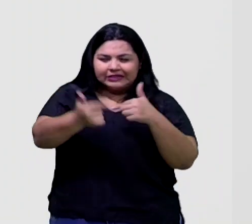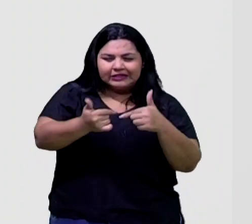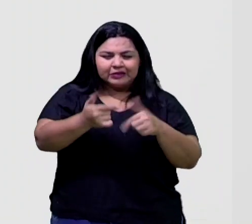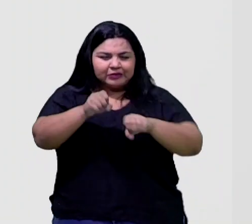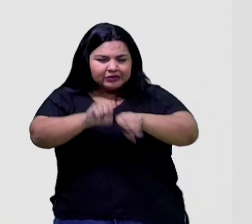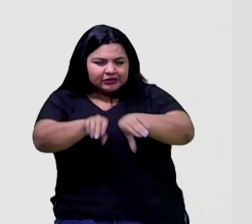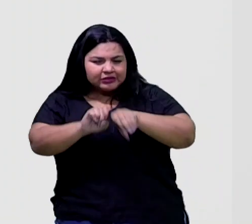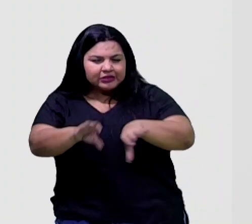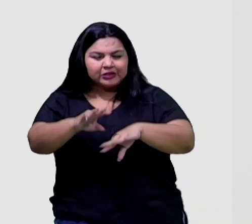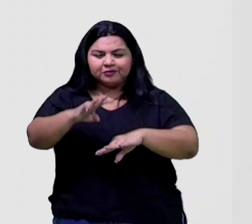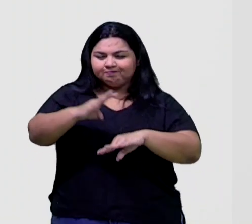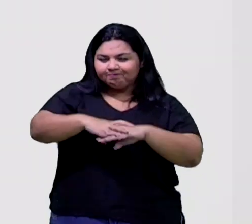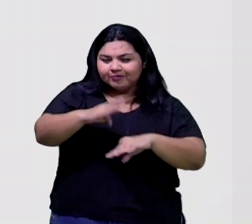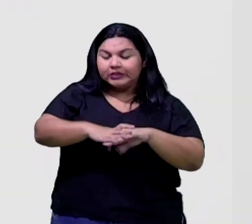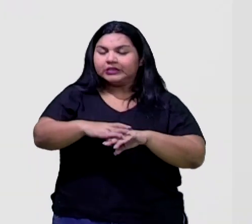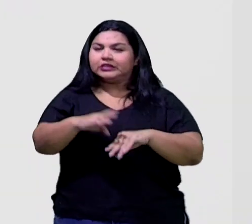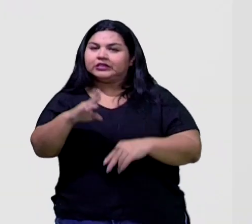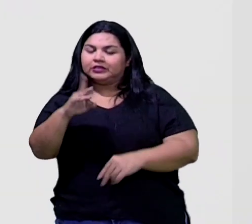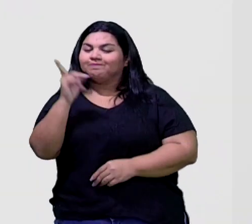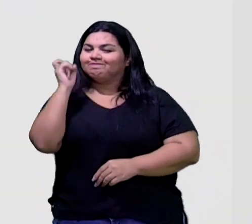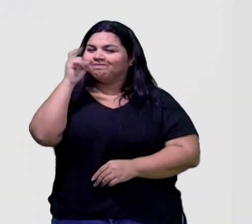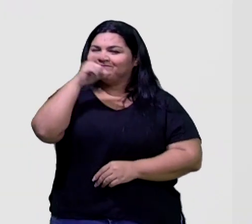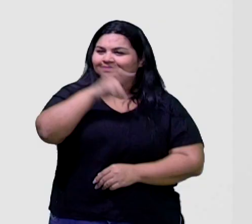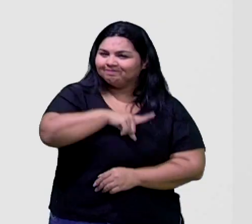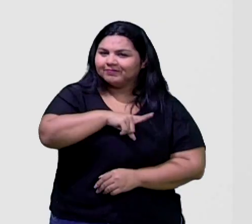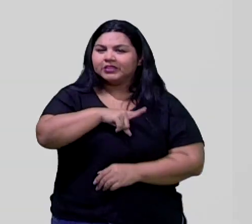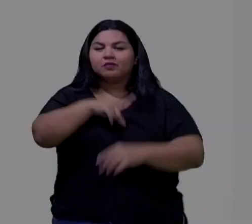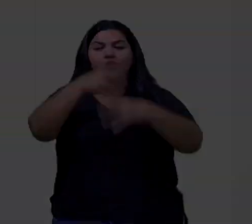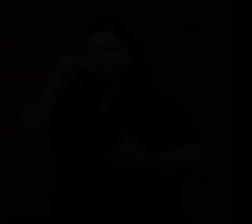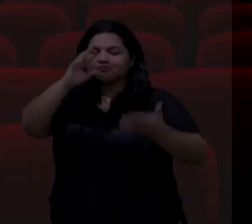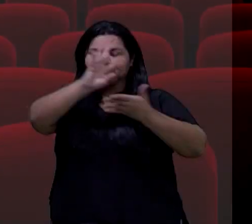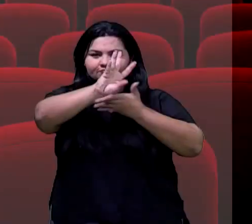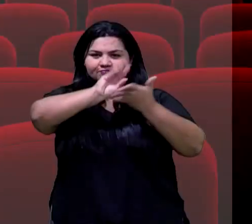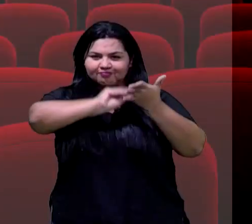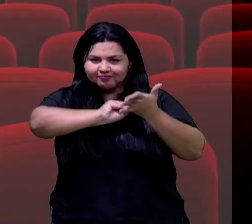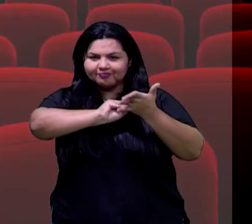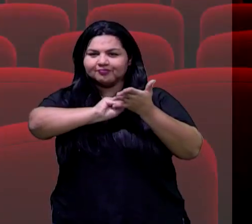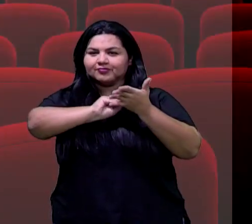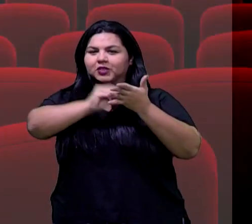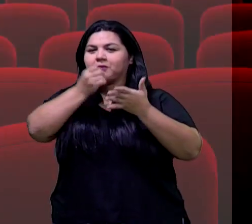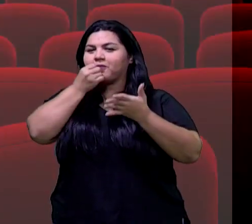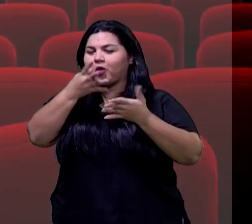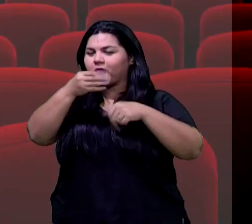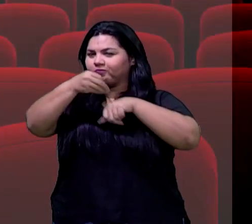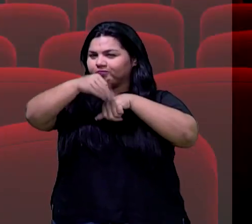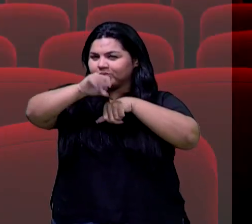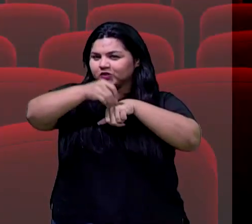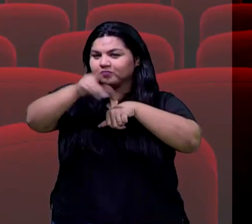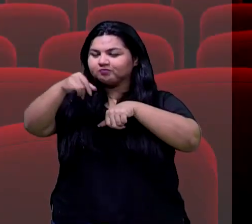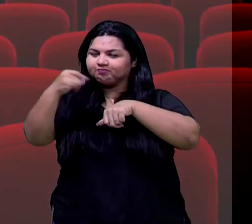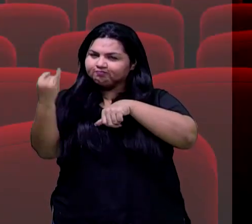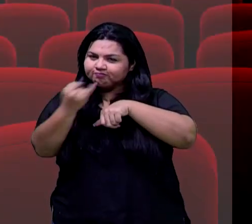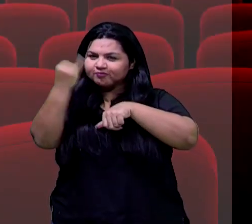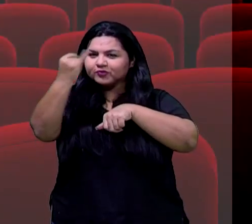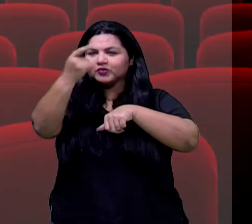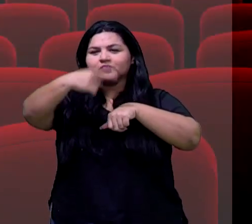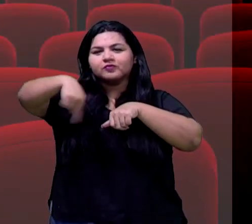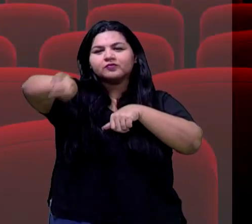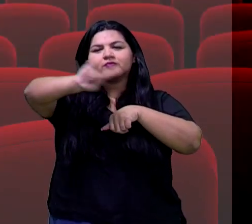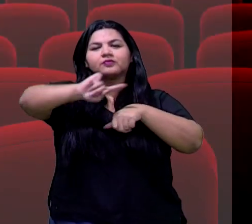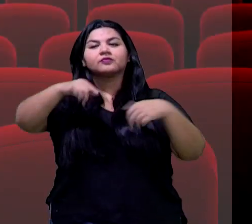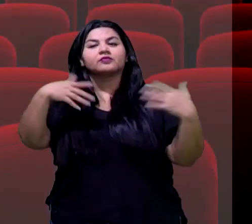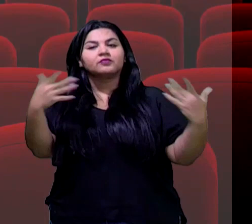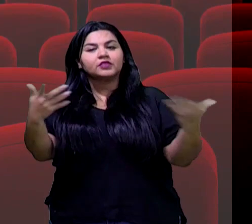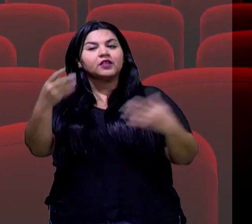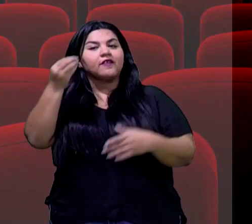dar um jeitinho pra trabalhar porque os conceitos alguns são bastante abstratos, não é? É mais uma boa sugestão de filme pra vocês passarem aí a